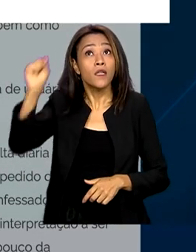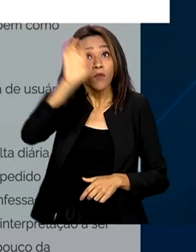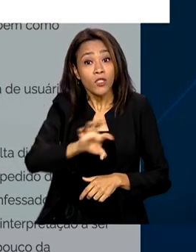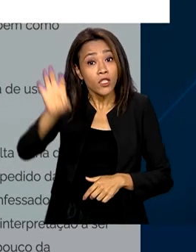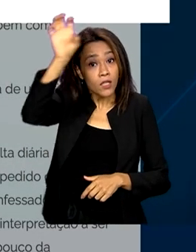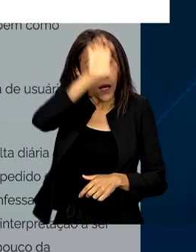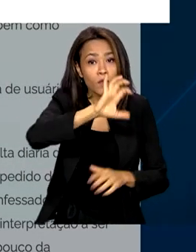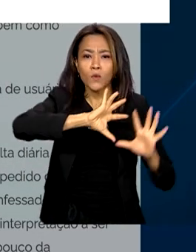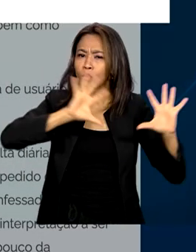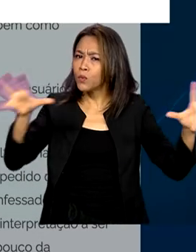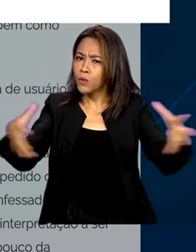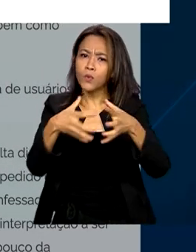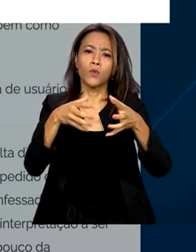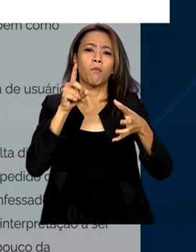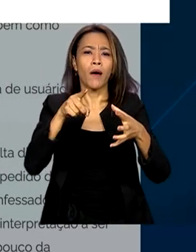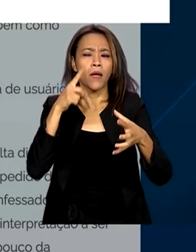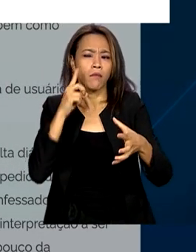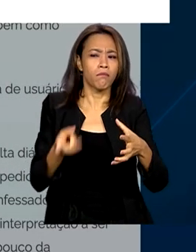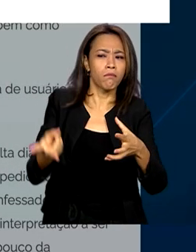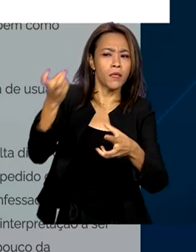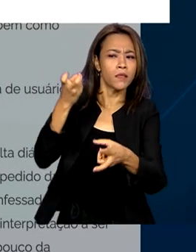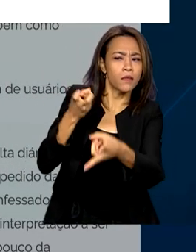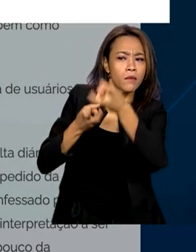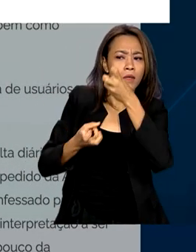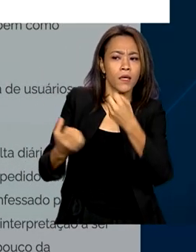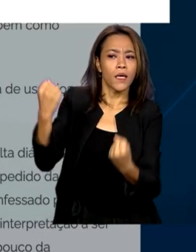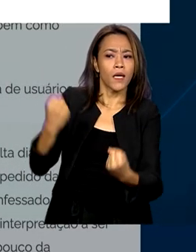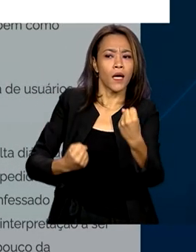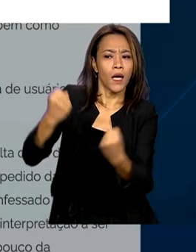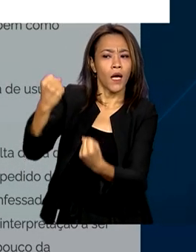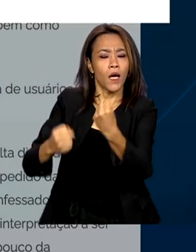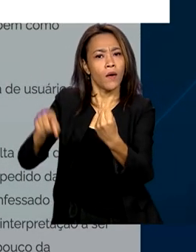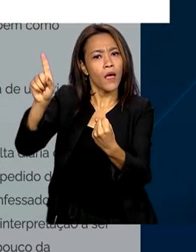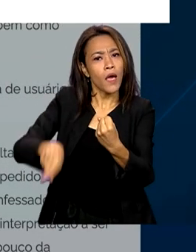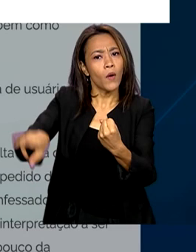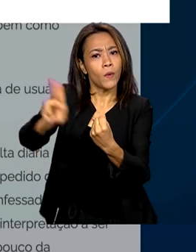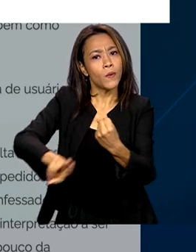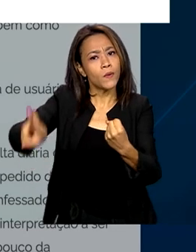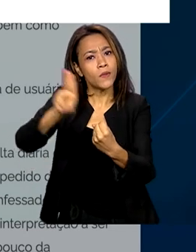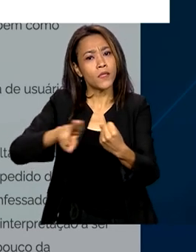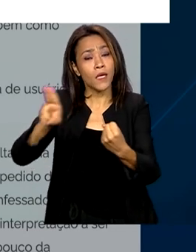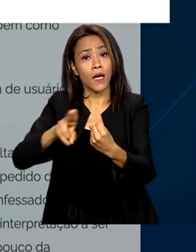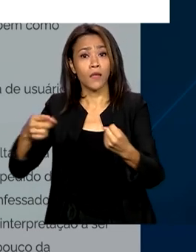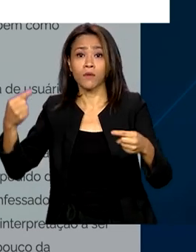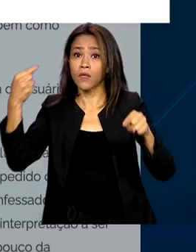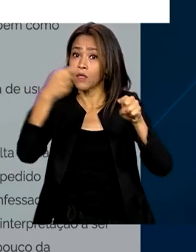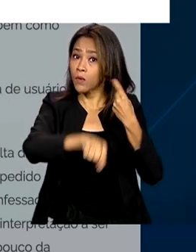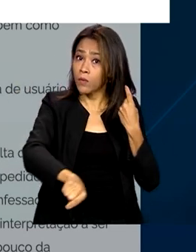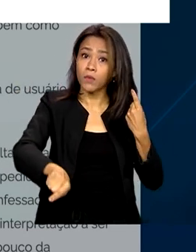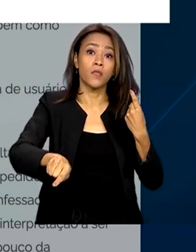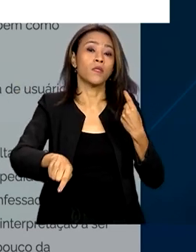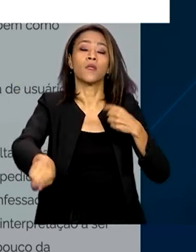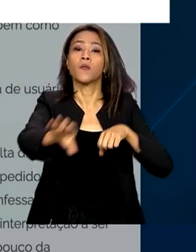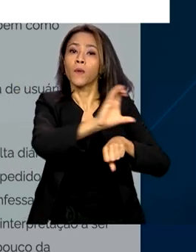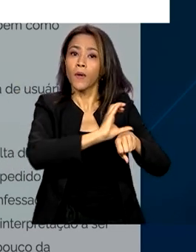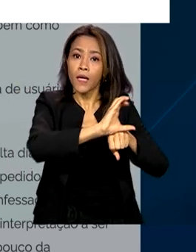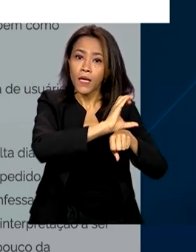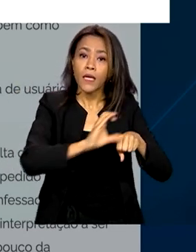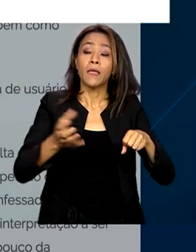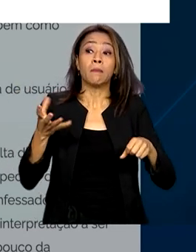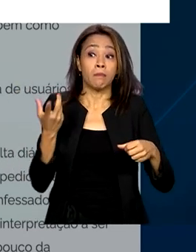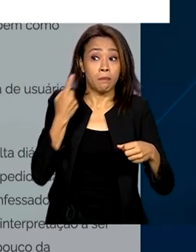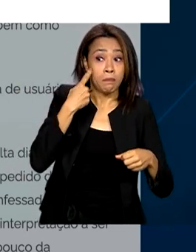Federal para identificar veículos utilizados na prática de atos antidemocráticos. Prisão em